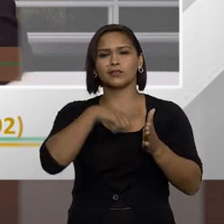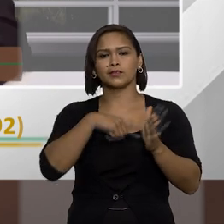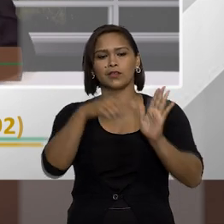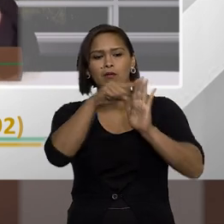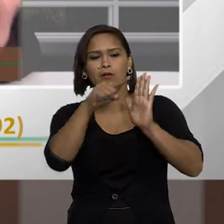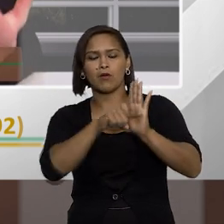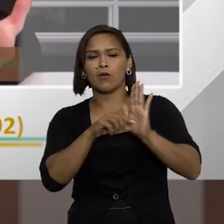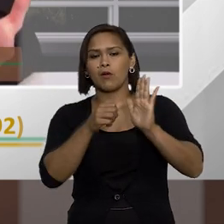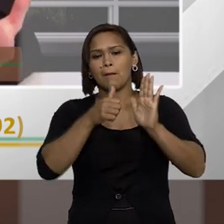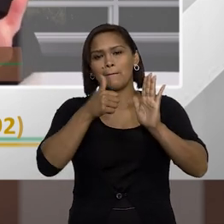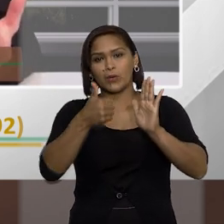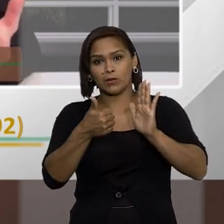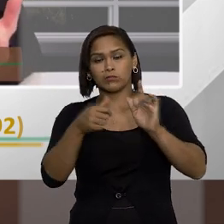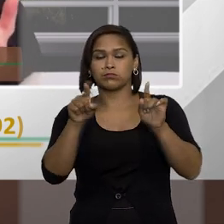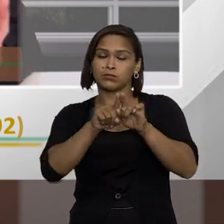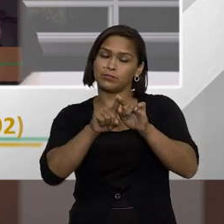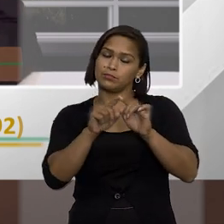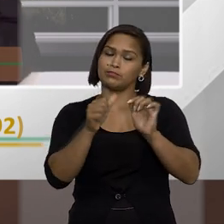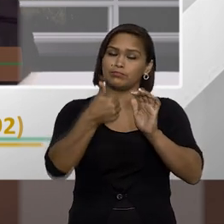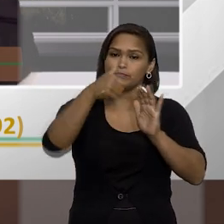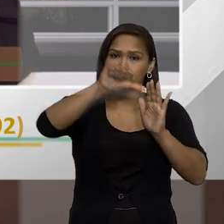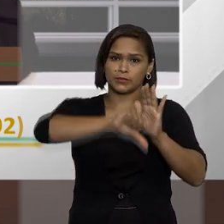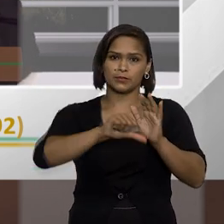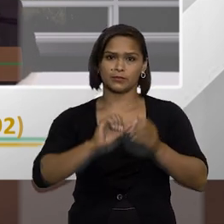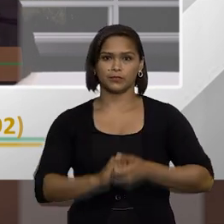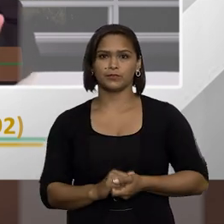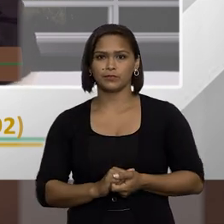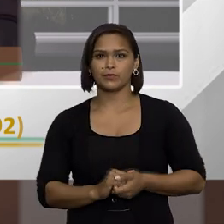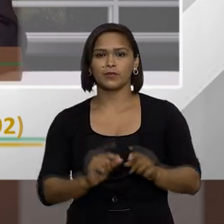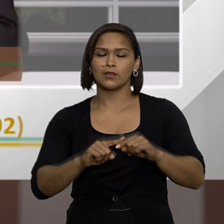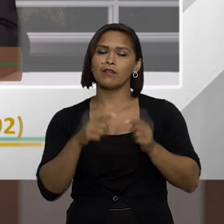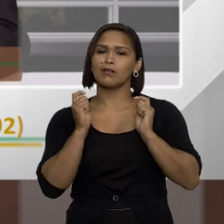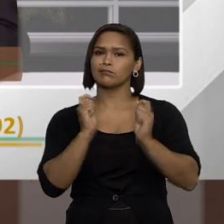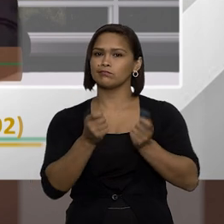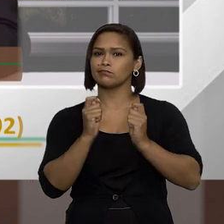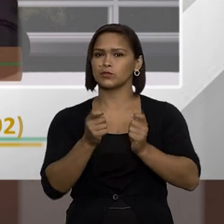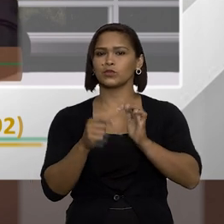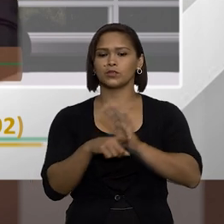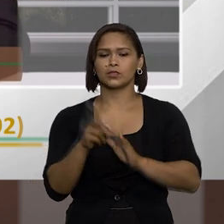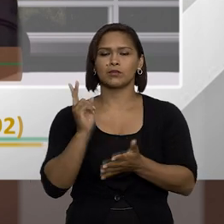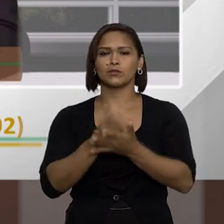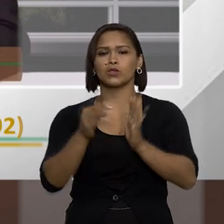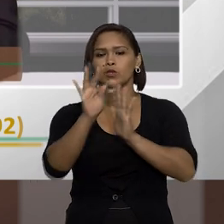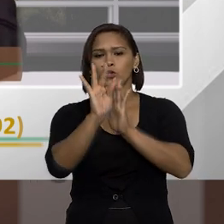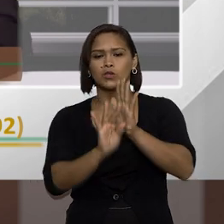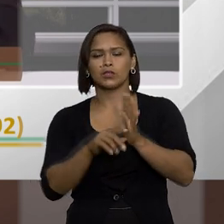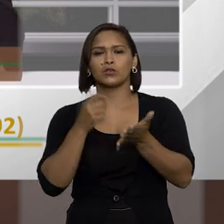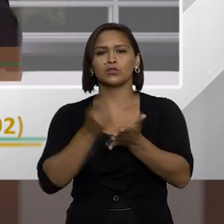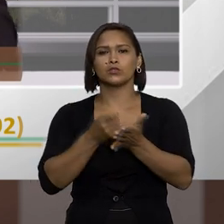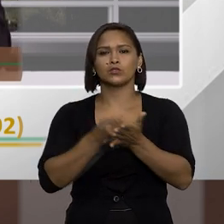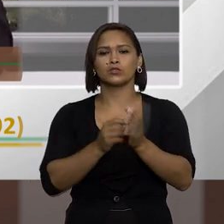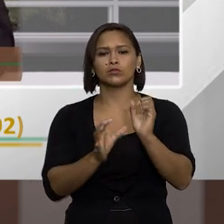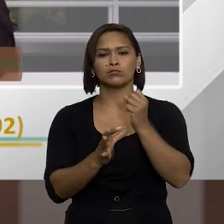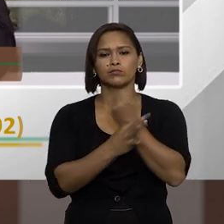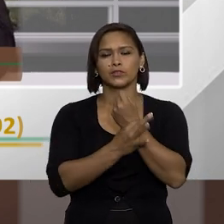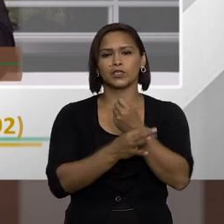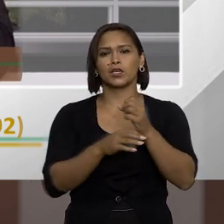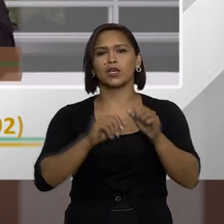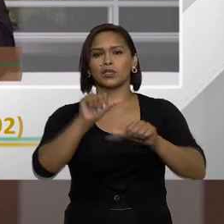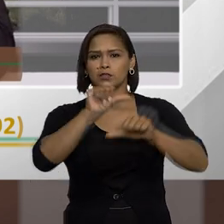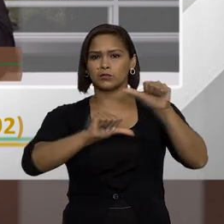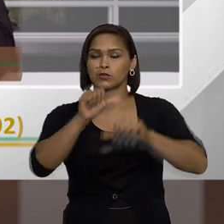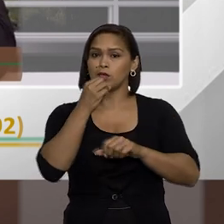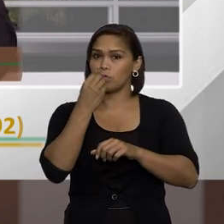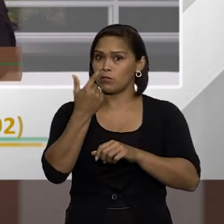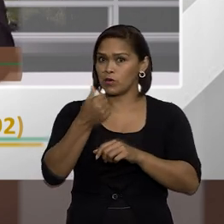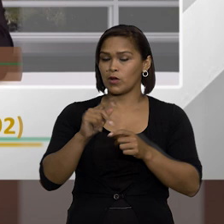tem muitos pontos não tão bons e muitos pontos bons também vamos torcer aí para o texto preservar essas mudanças boas aí